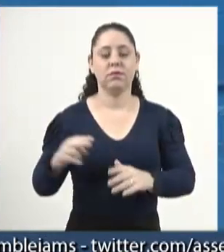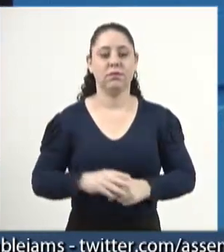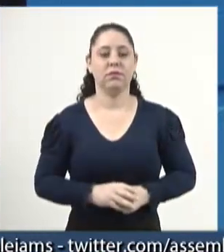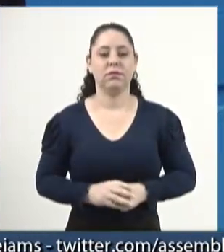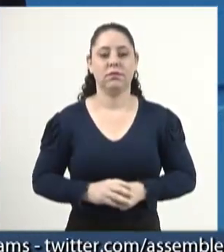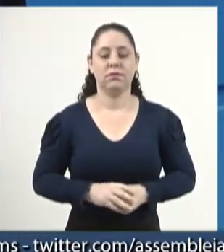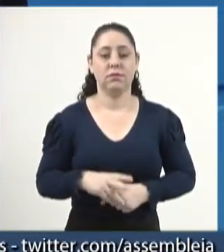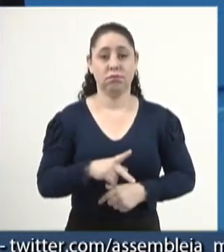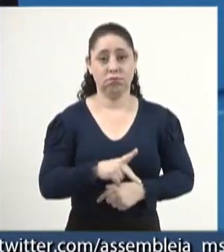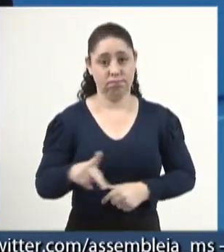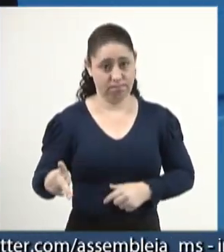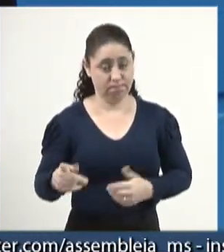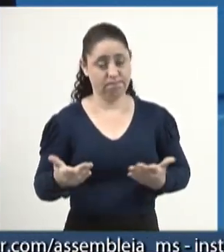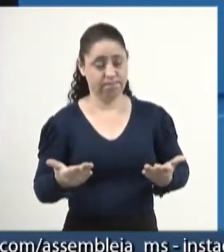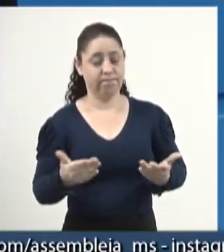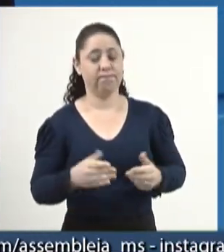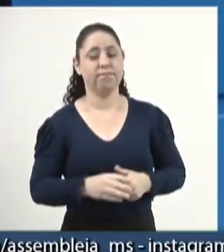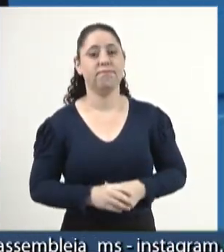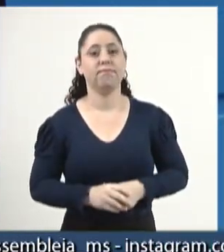Senhor presidente,